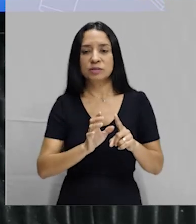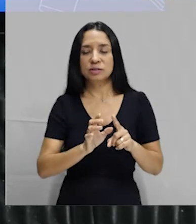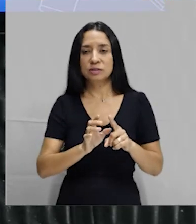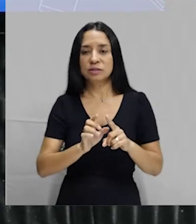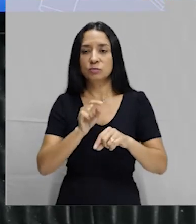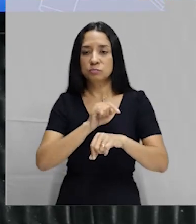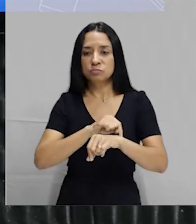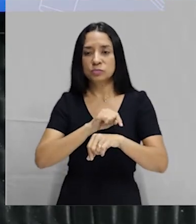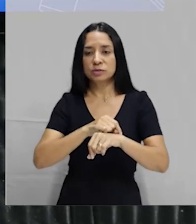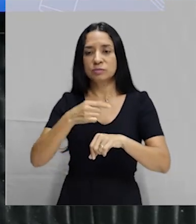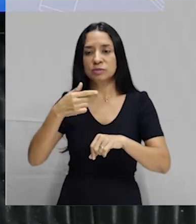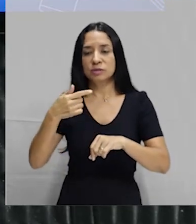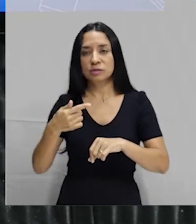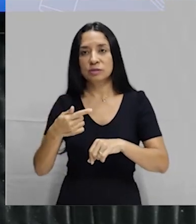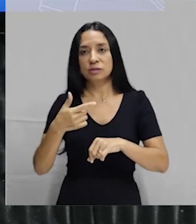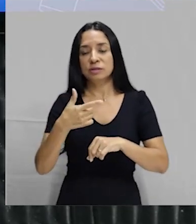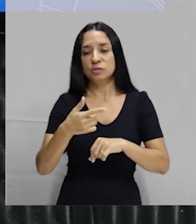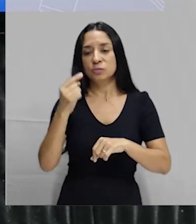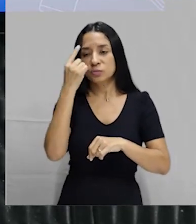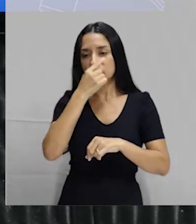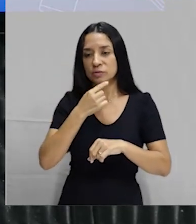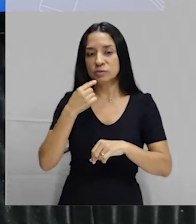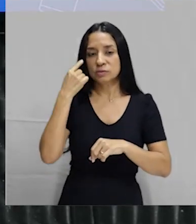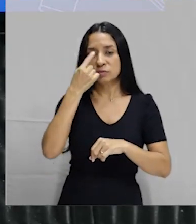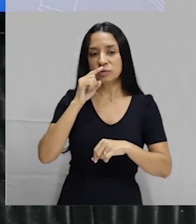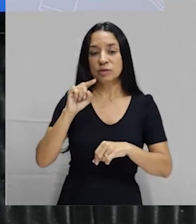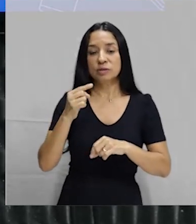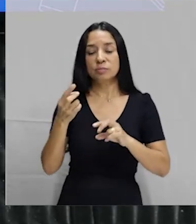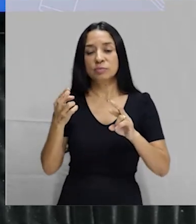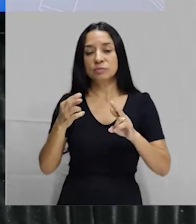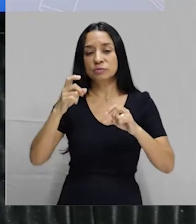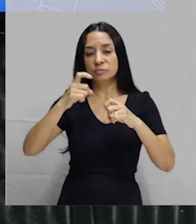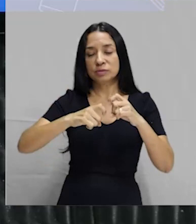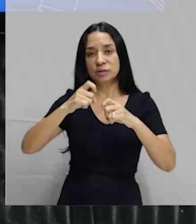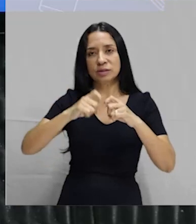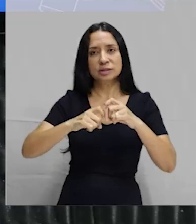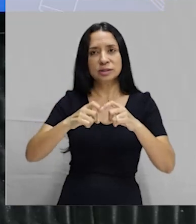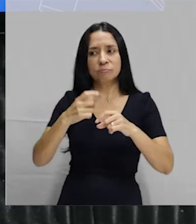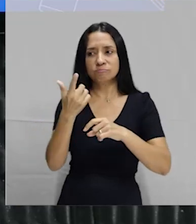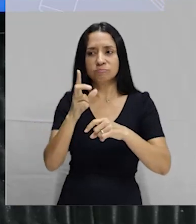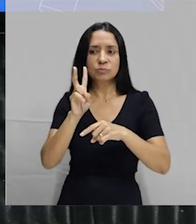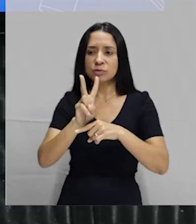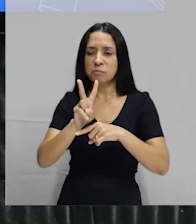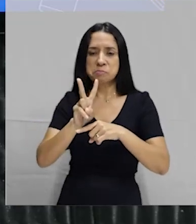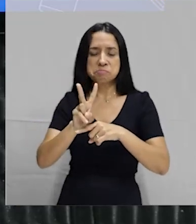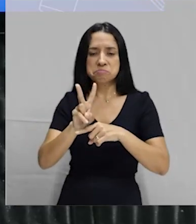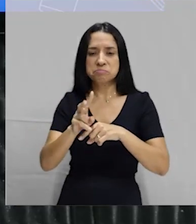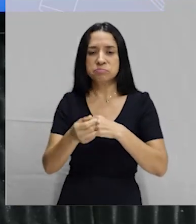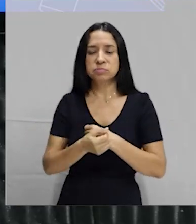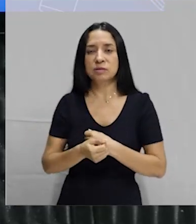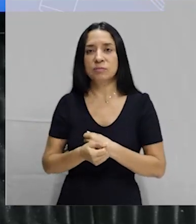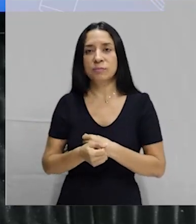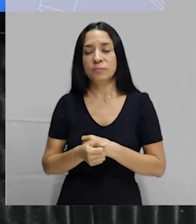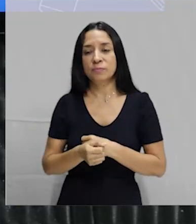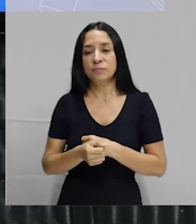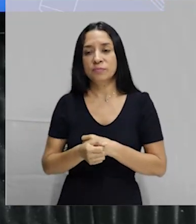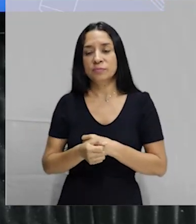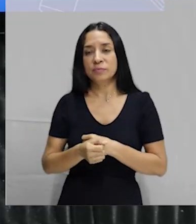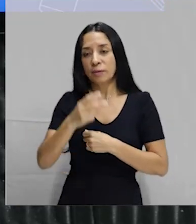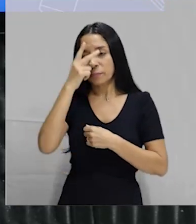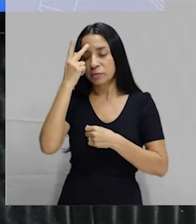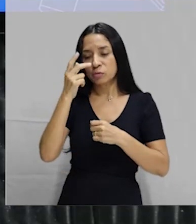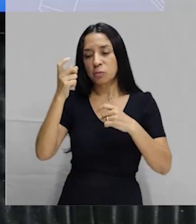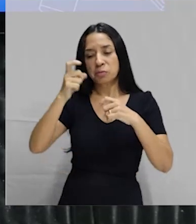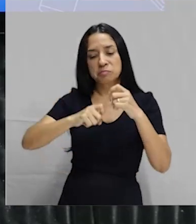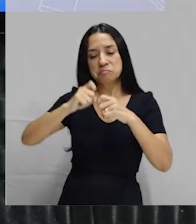após uma relação desprotegida e acidental. O cara estava lá no bem bom, não estava protegido por camisinha. E aí, ó,